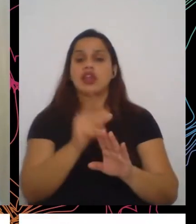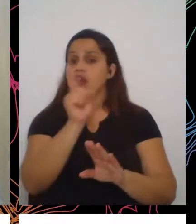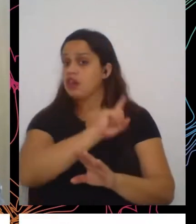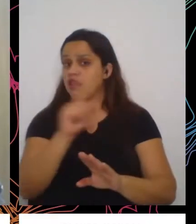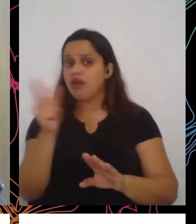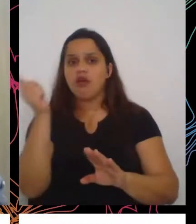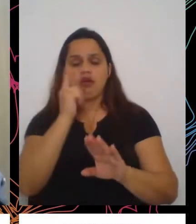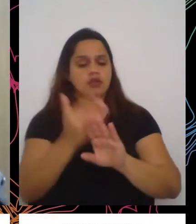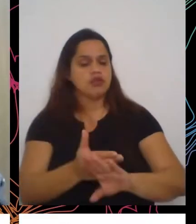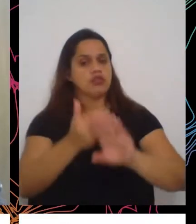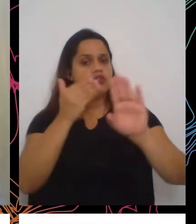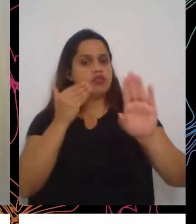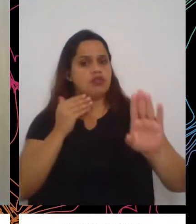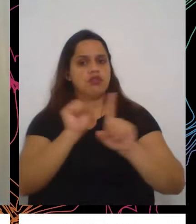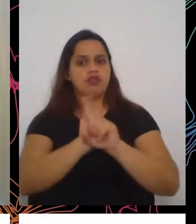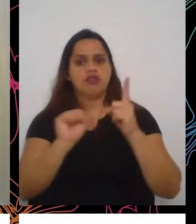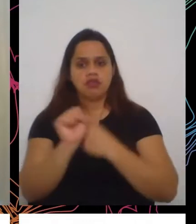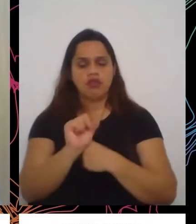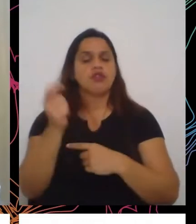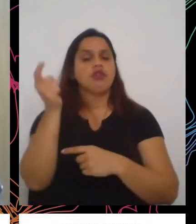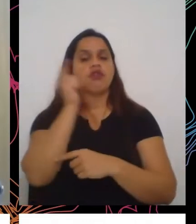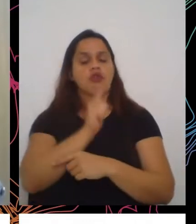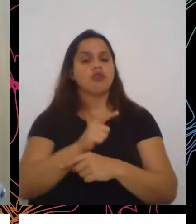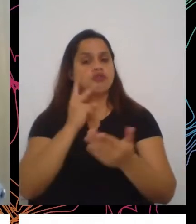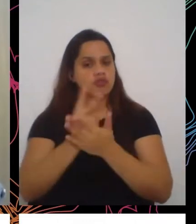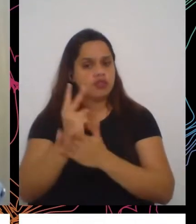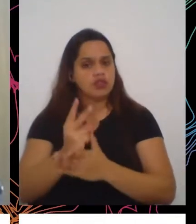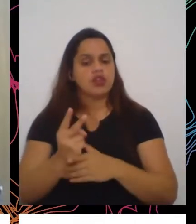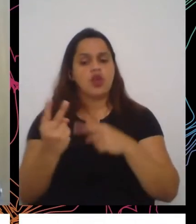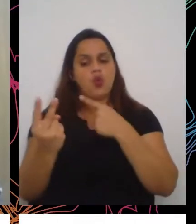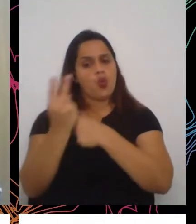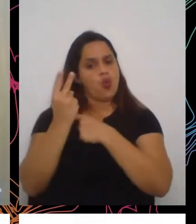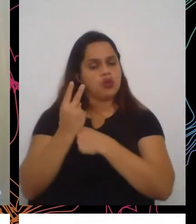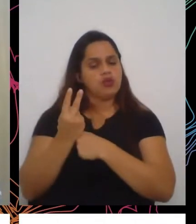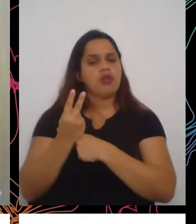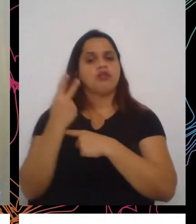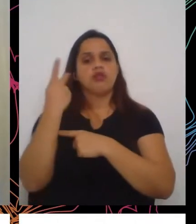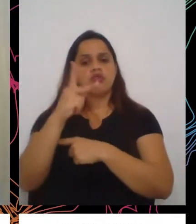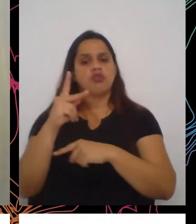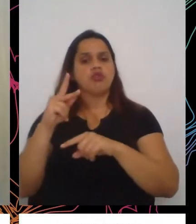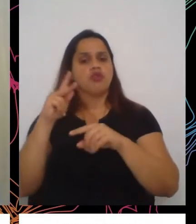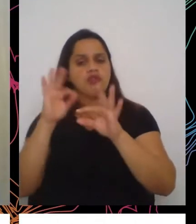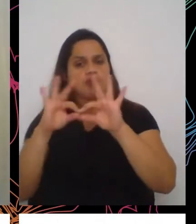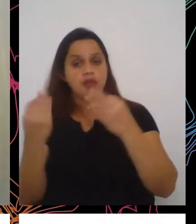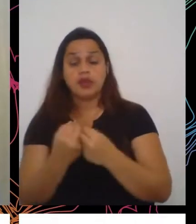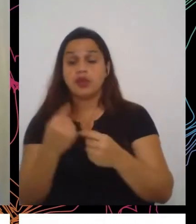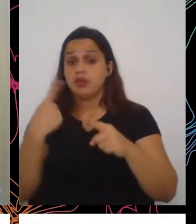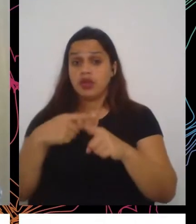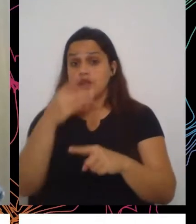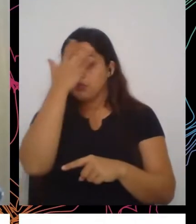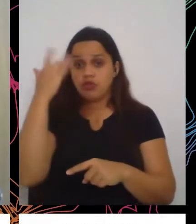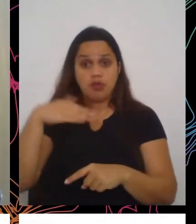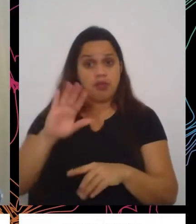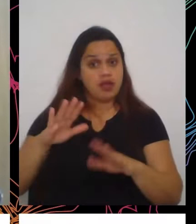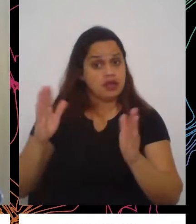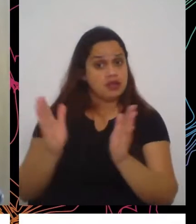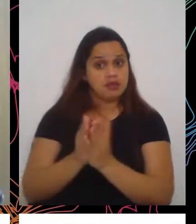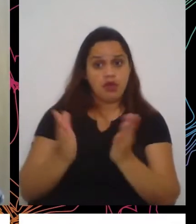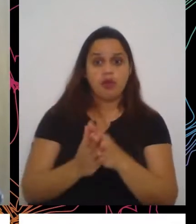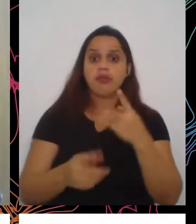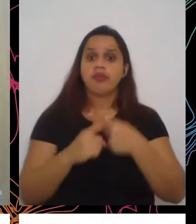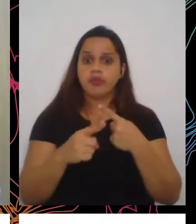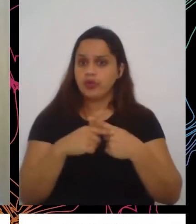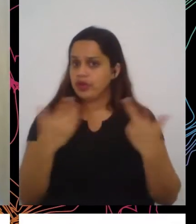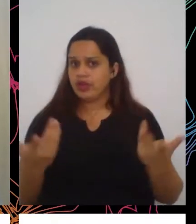o cuidado, né, consigo e com a sua família? Foram os mais pobres, porque a sobrevivência é trabalhar de dia para comer de